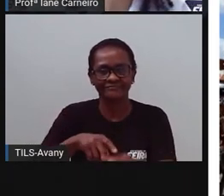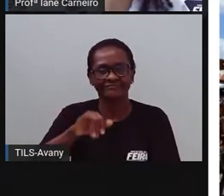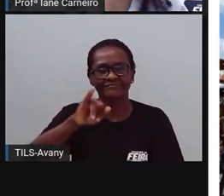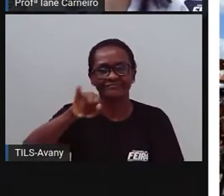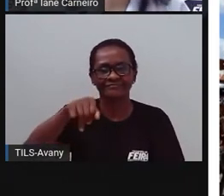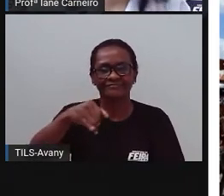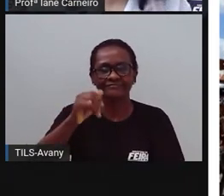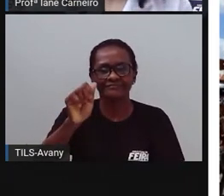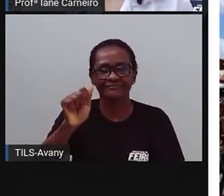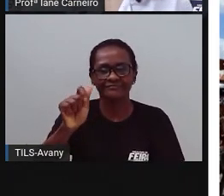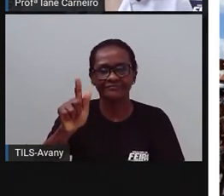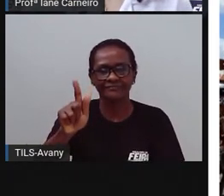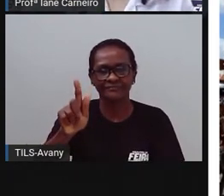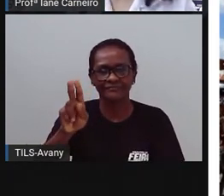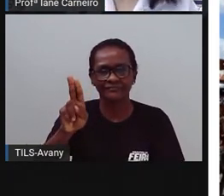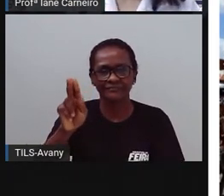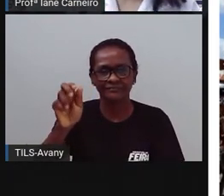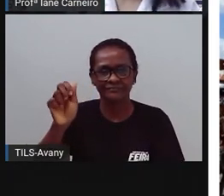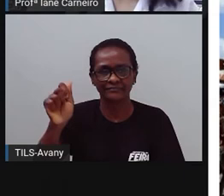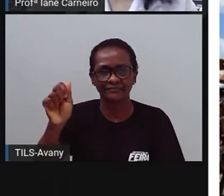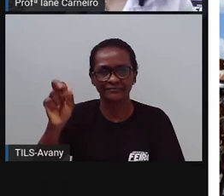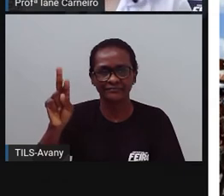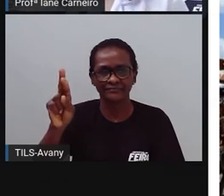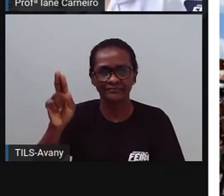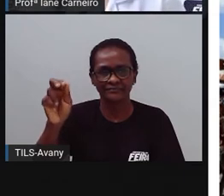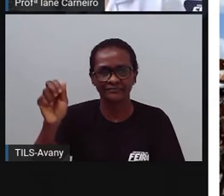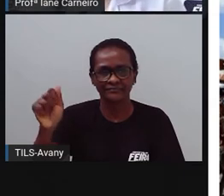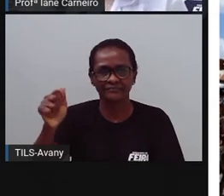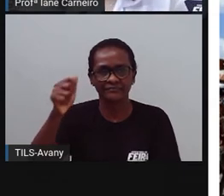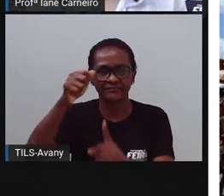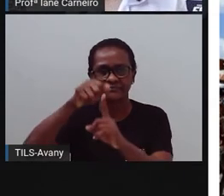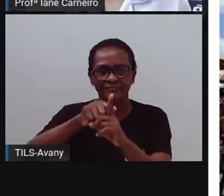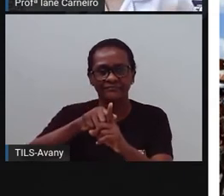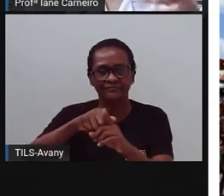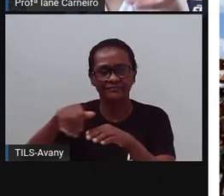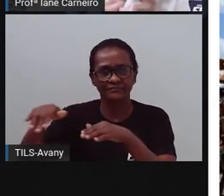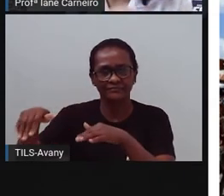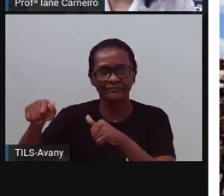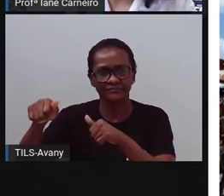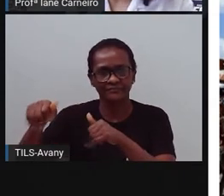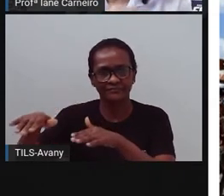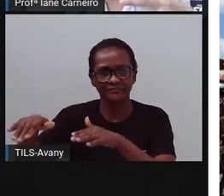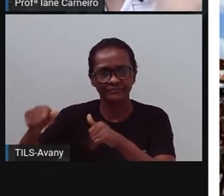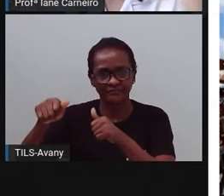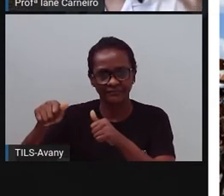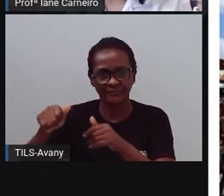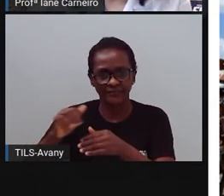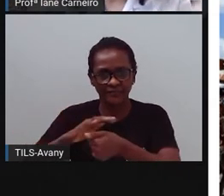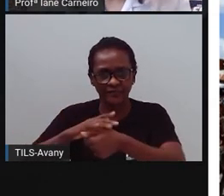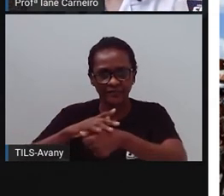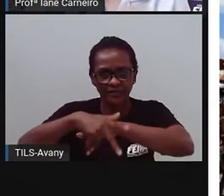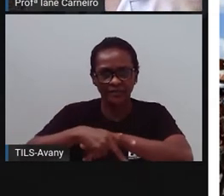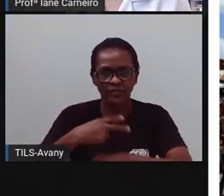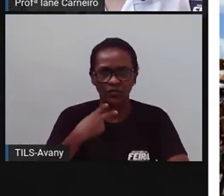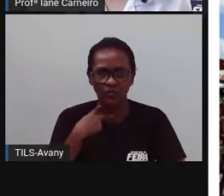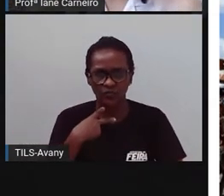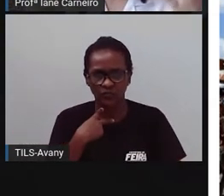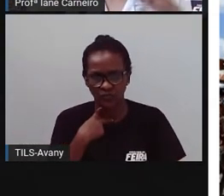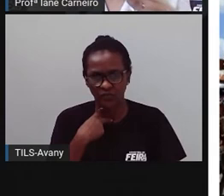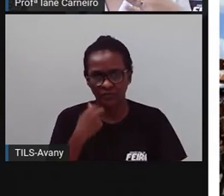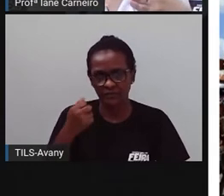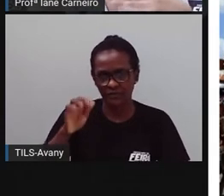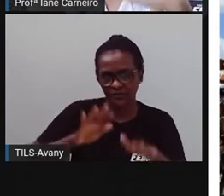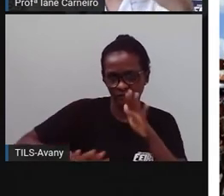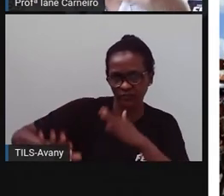no finalzinho de setembro. Ano passado não teve, mas esse ano já teve, né? De forma reduzida, com cuidado. Mas já